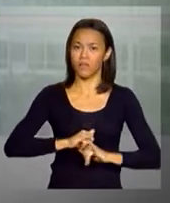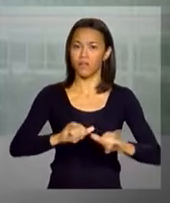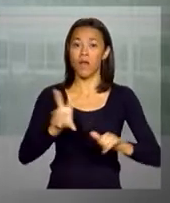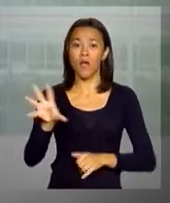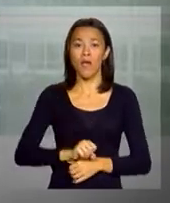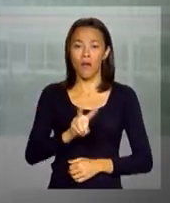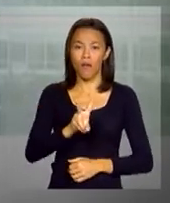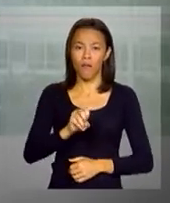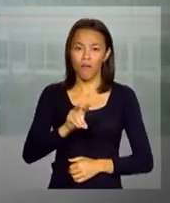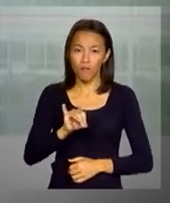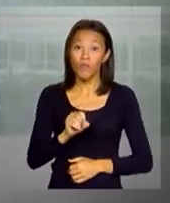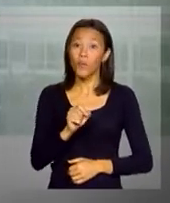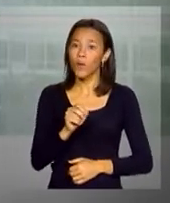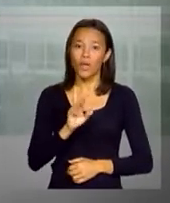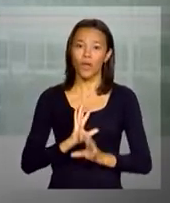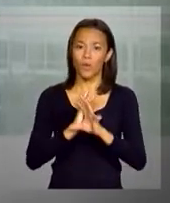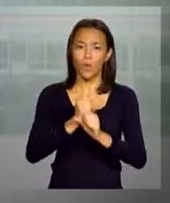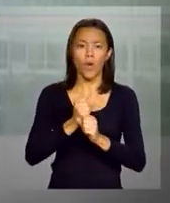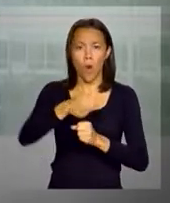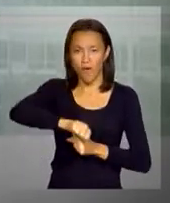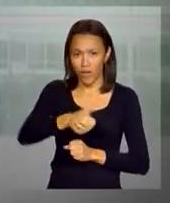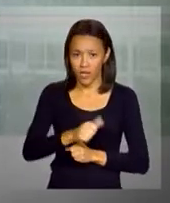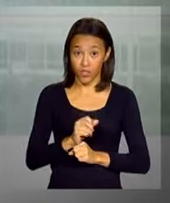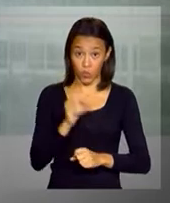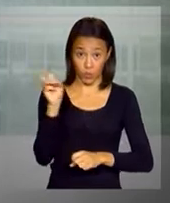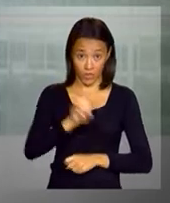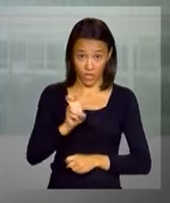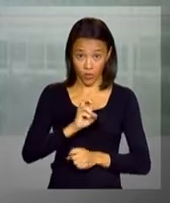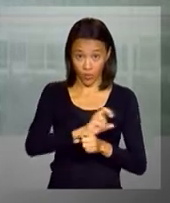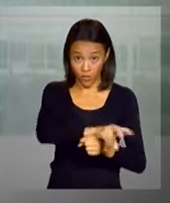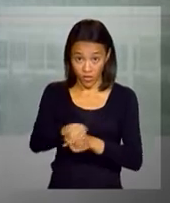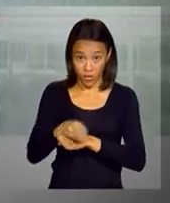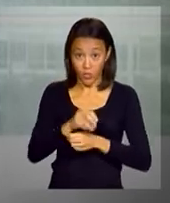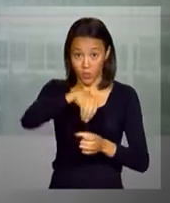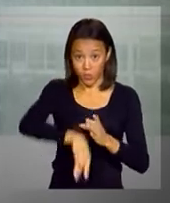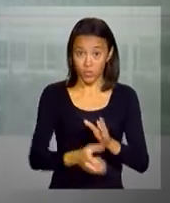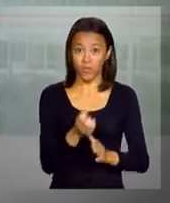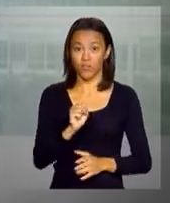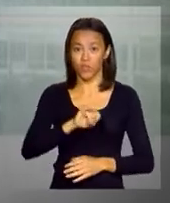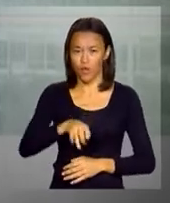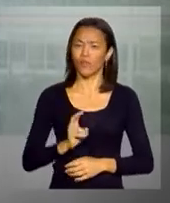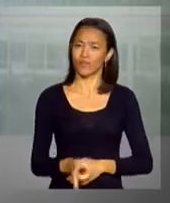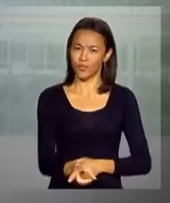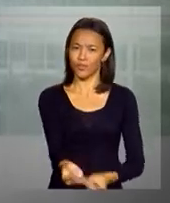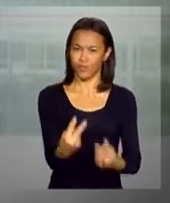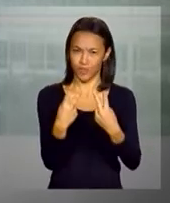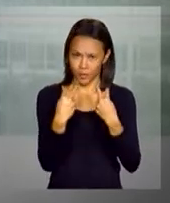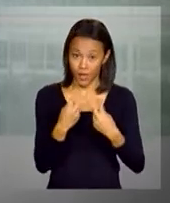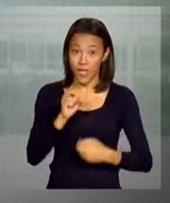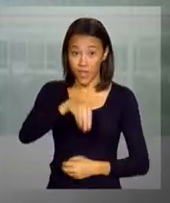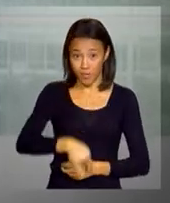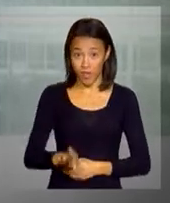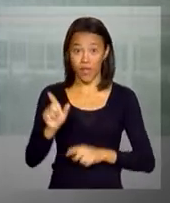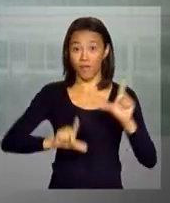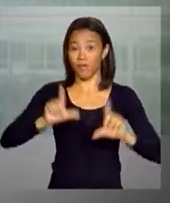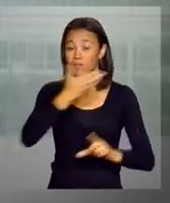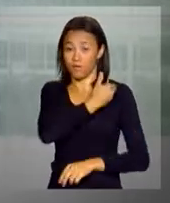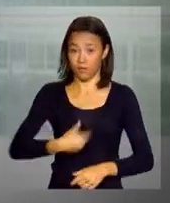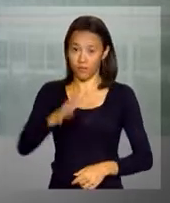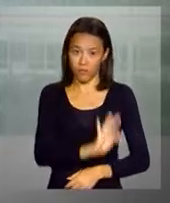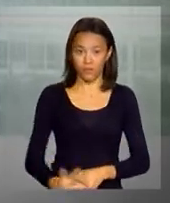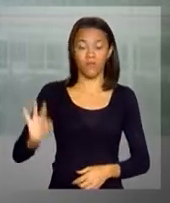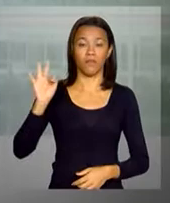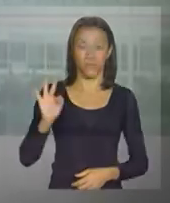ao vivo o resultado do quinto monitoramento do plantio de soja na Amazônia. Continue com a gente, NBR, a TV do